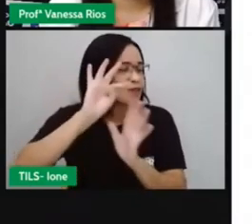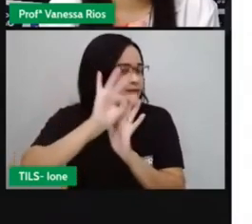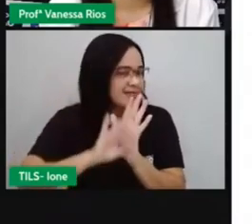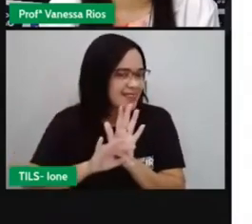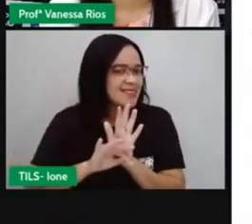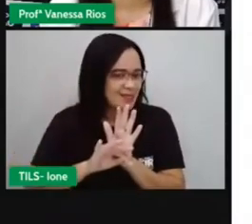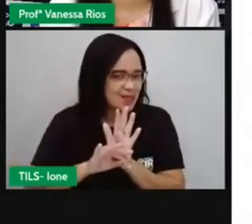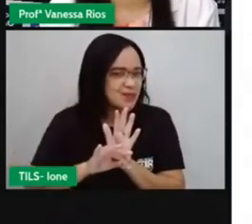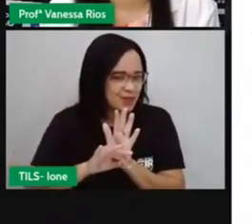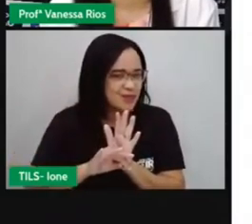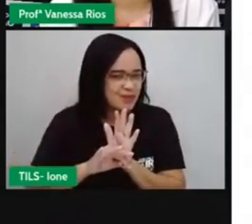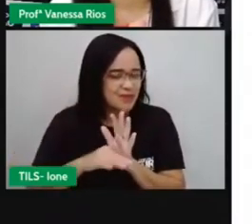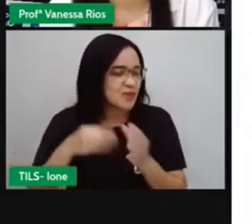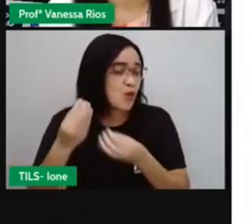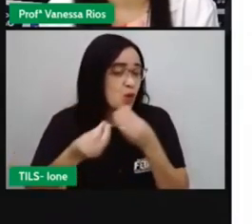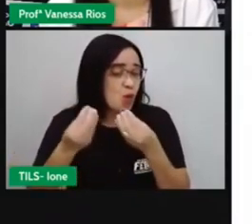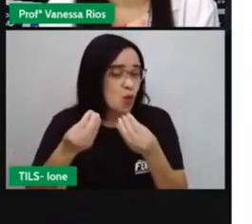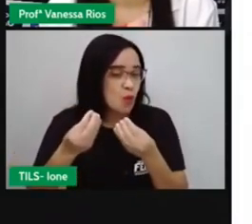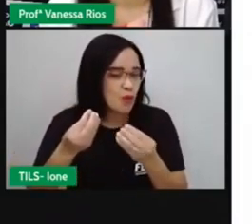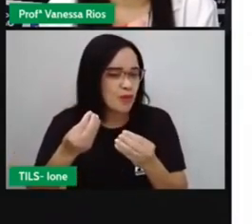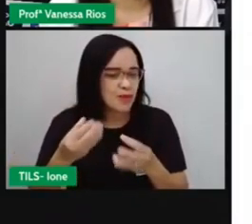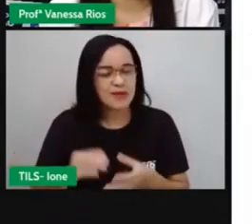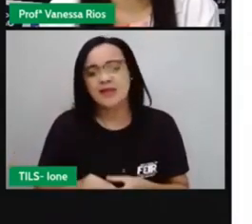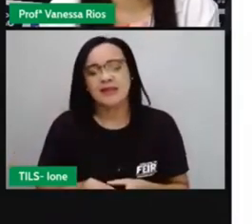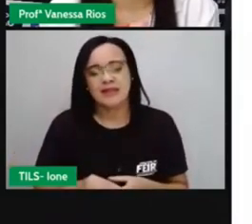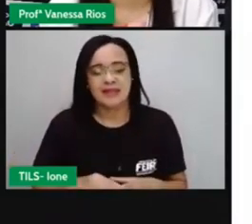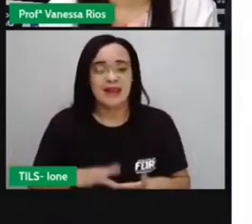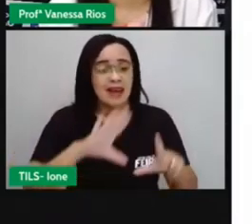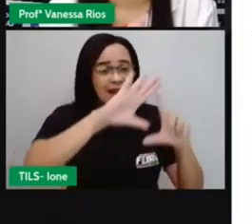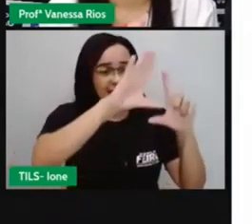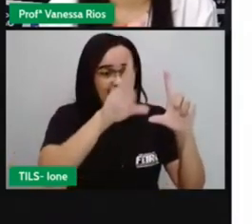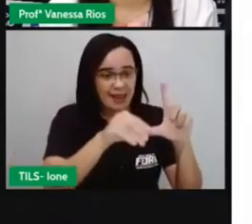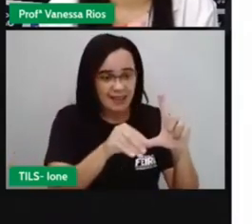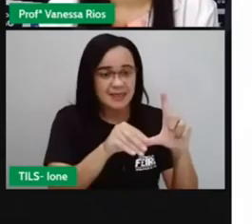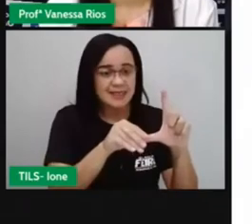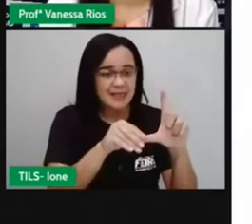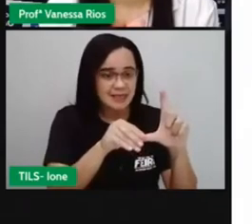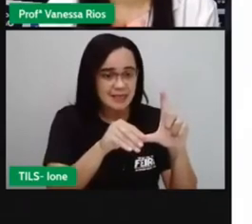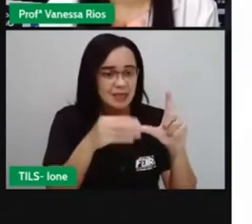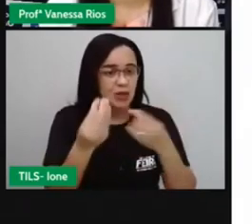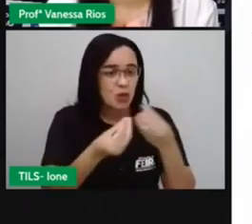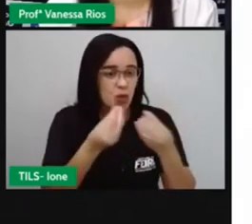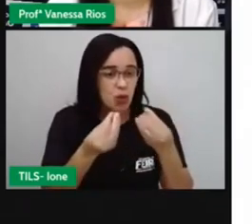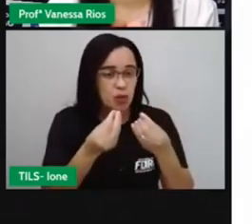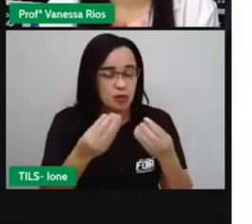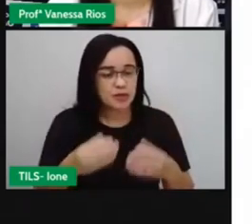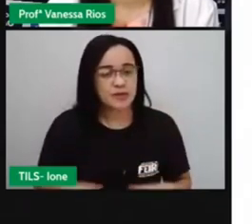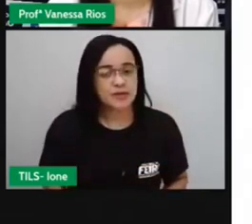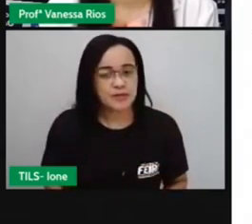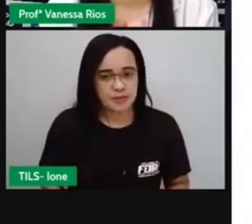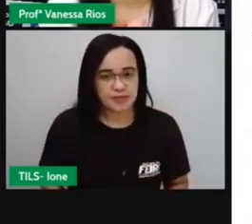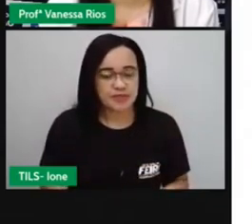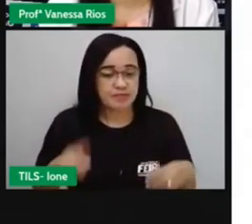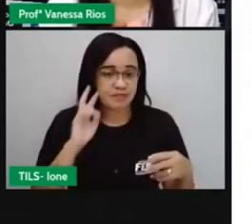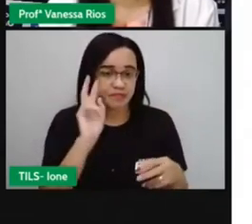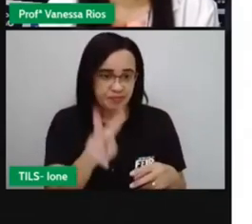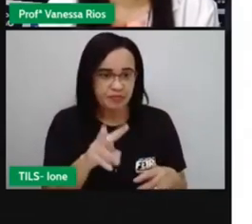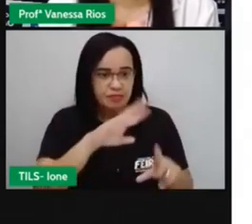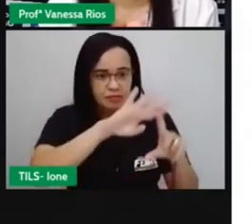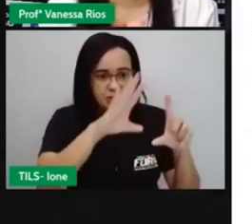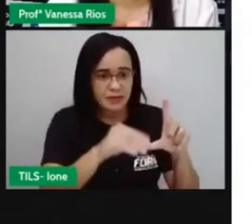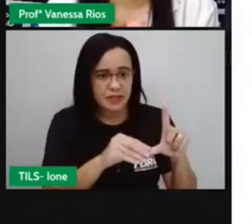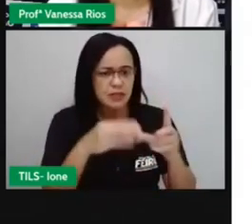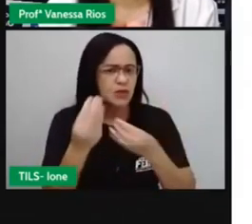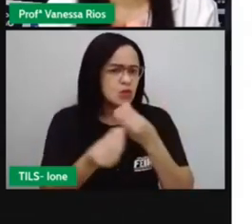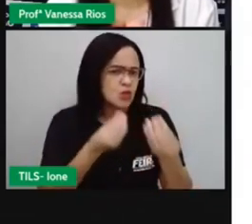mensagem aí do cartoon, a gente consiga interpretar. Vamos lá? Analise o cartoon ao lado. E qual